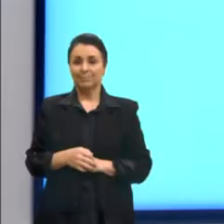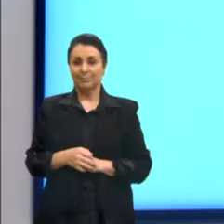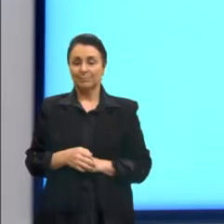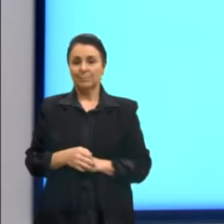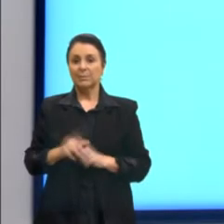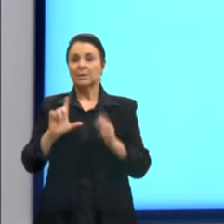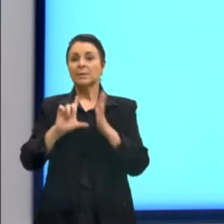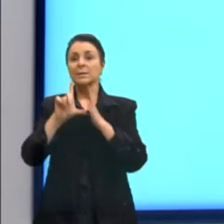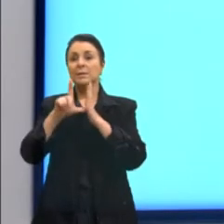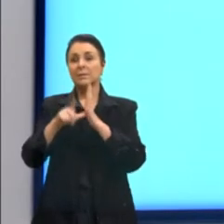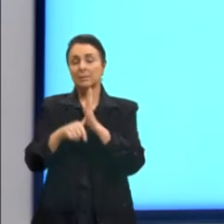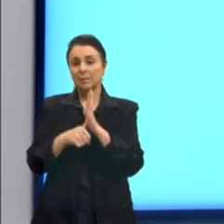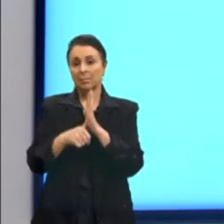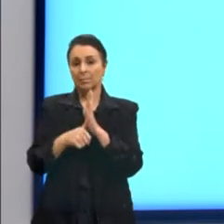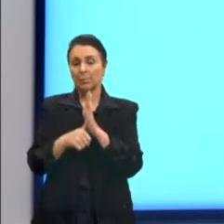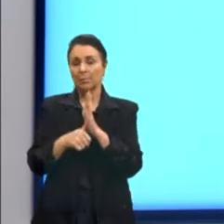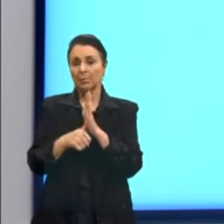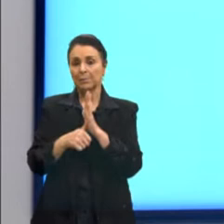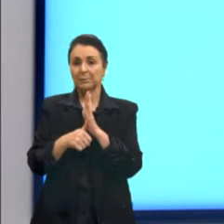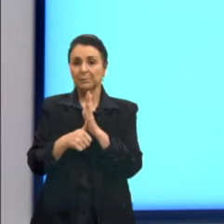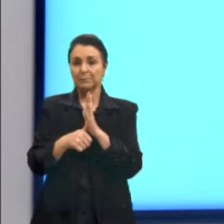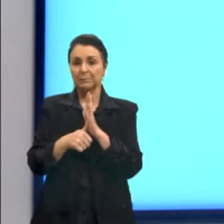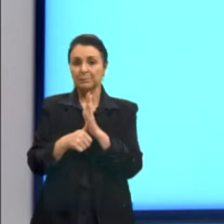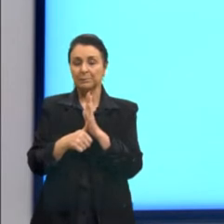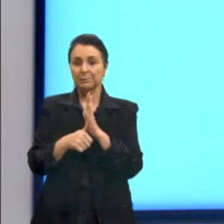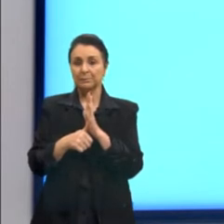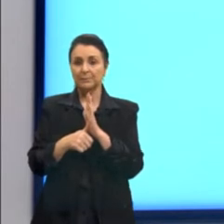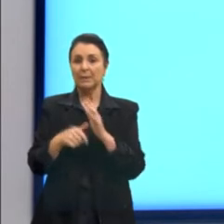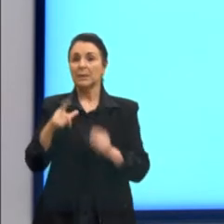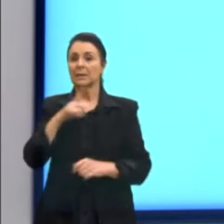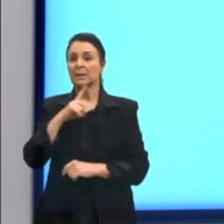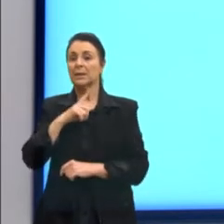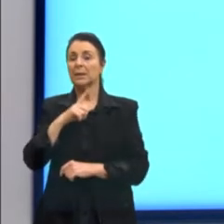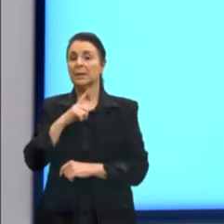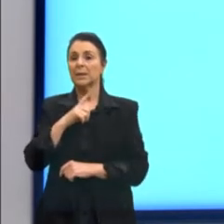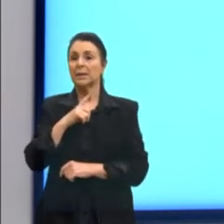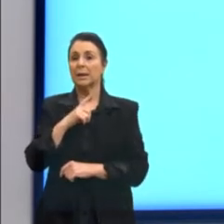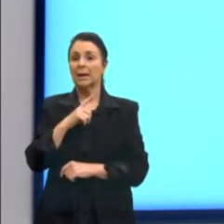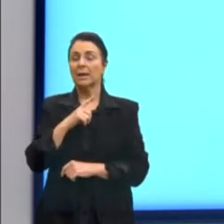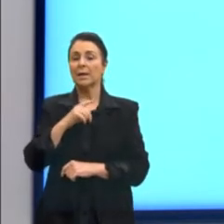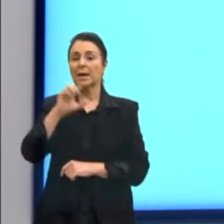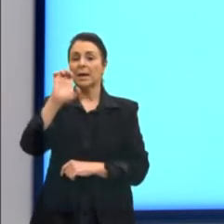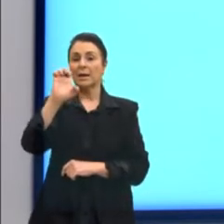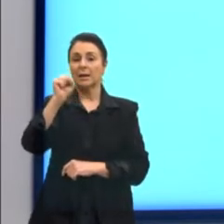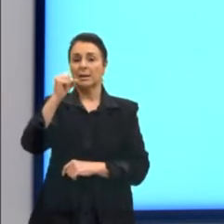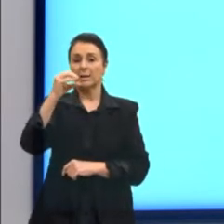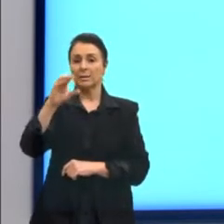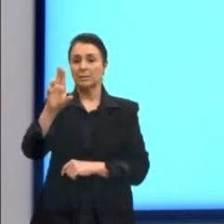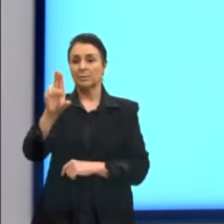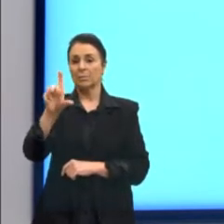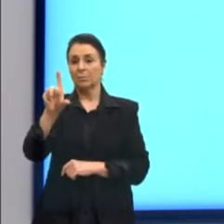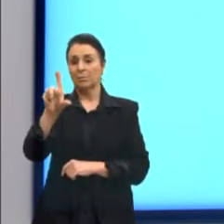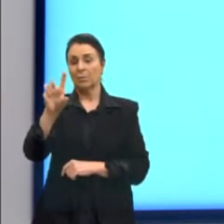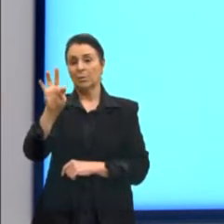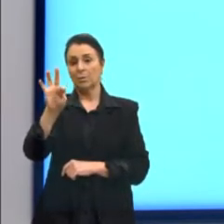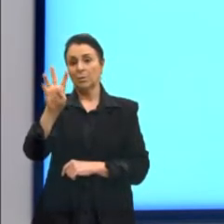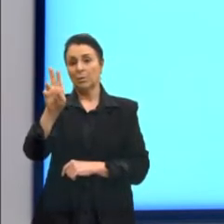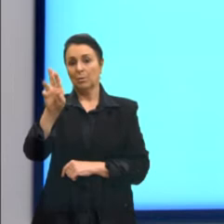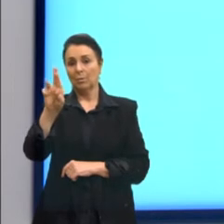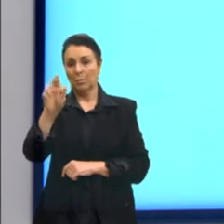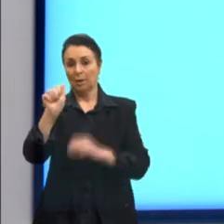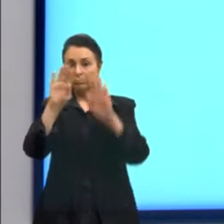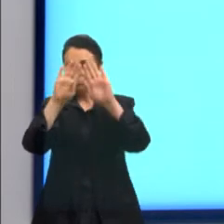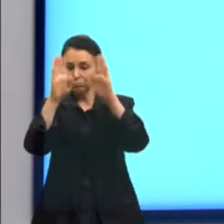Depois da nossa arquitetura, a gente tem a escultura como a segunda